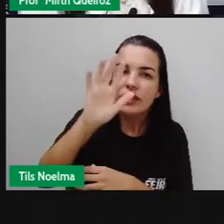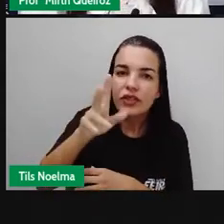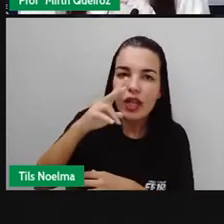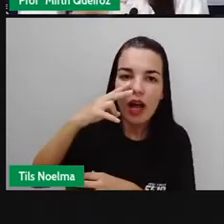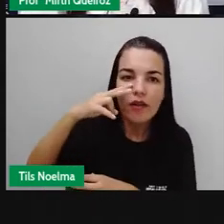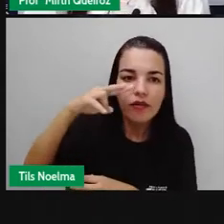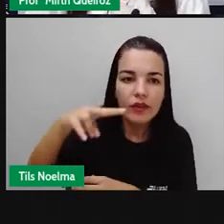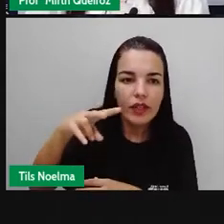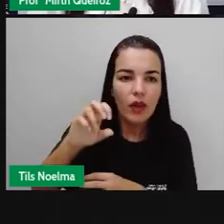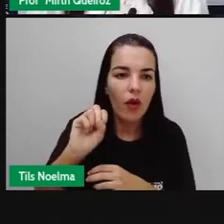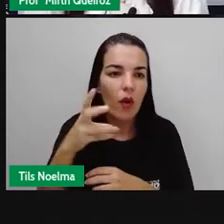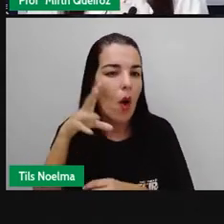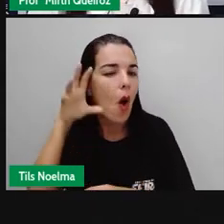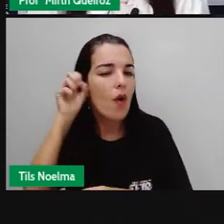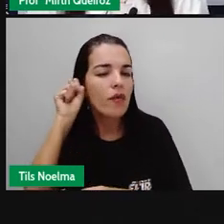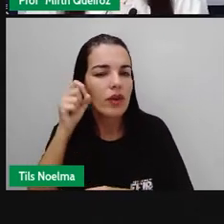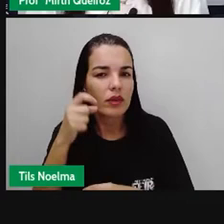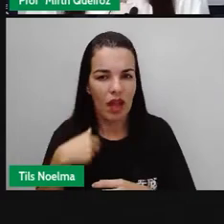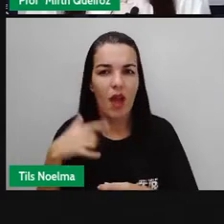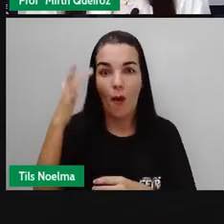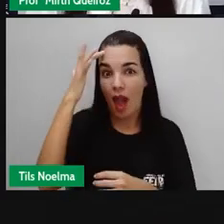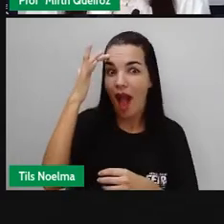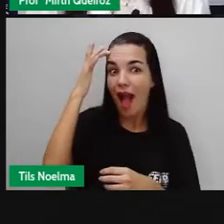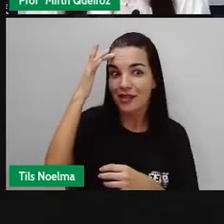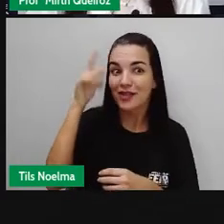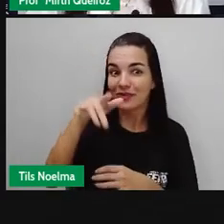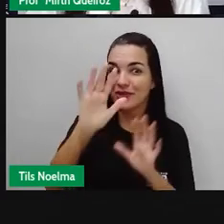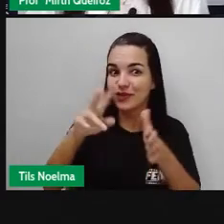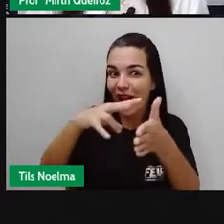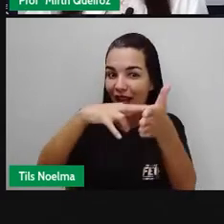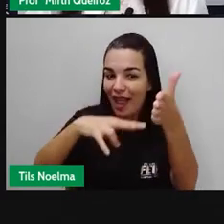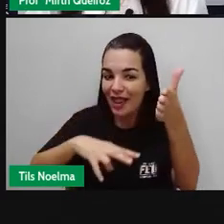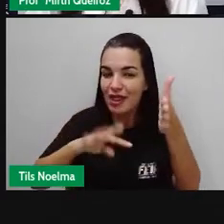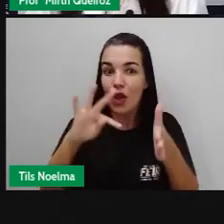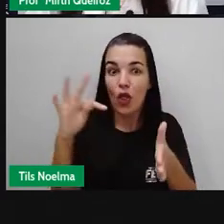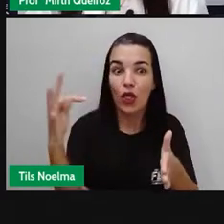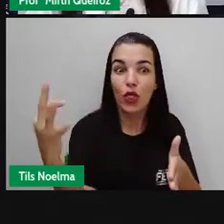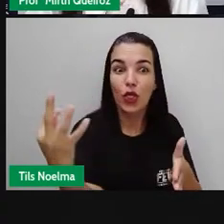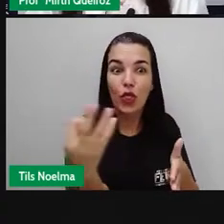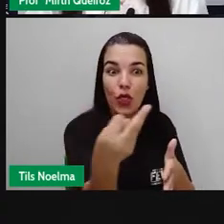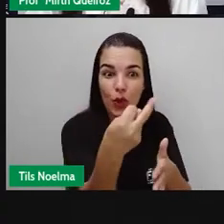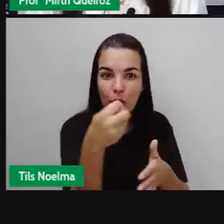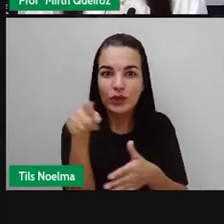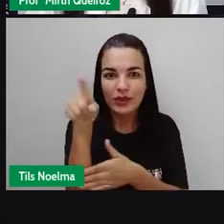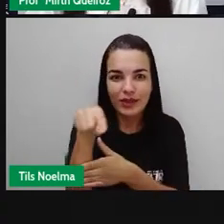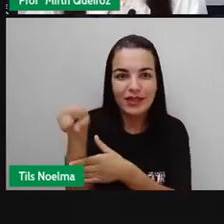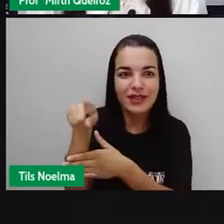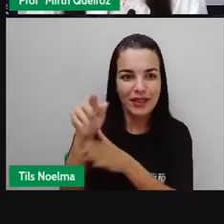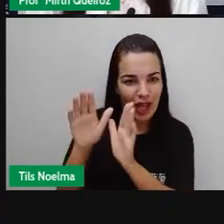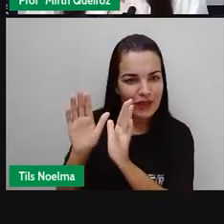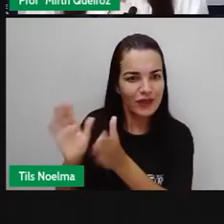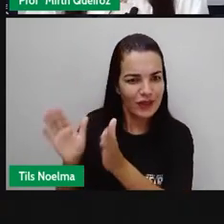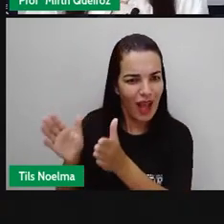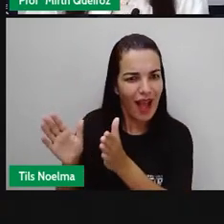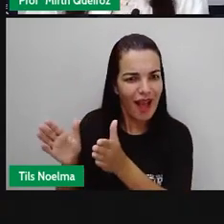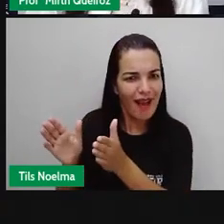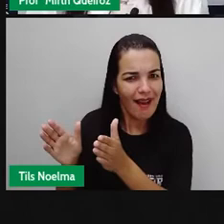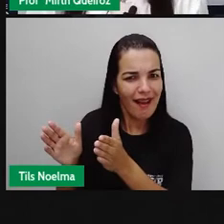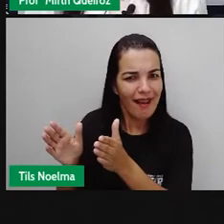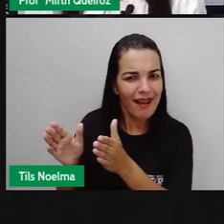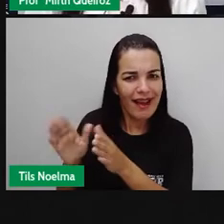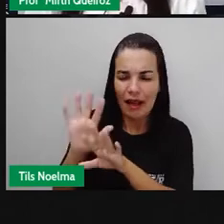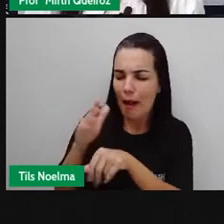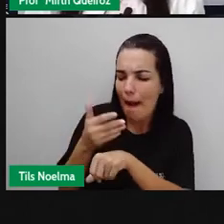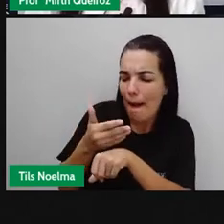que todos esses contos que estão aqui, vocês já tenham lido, né? Ou, ao menos, já lido, né? A Bela e a Fera, Branca de